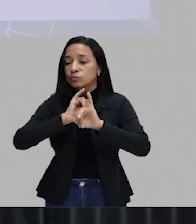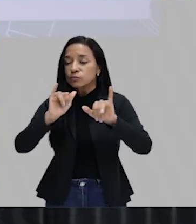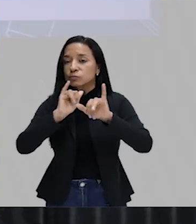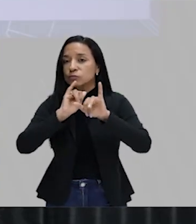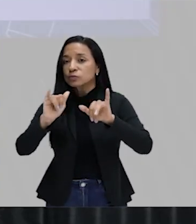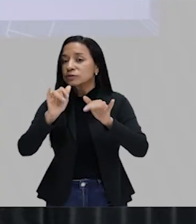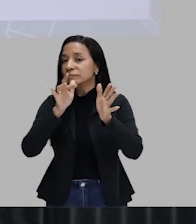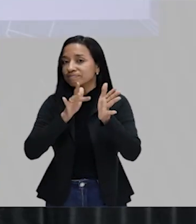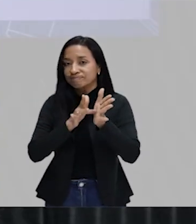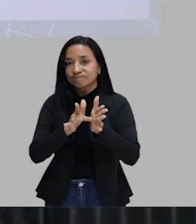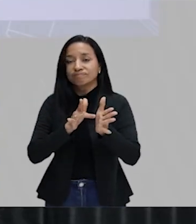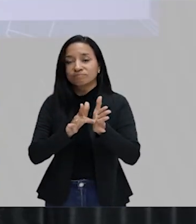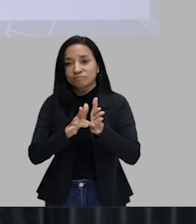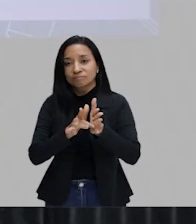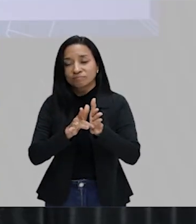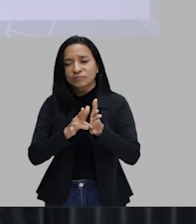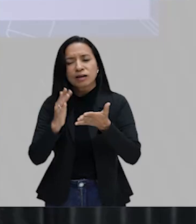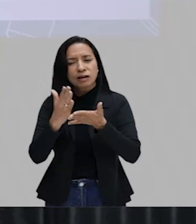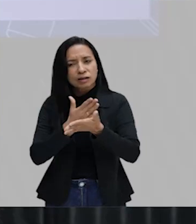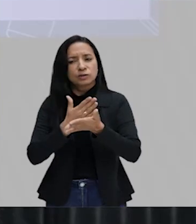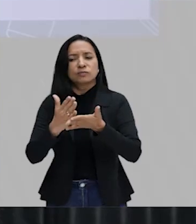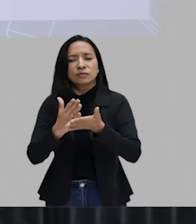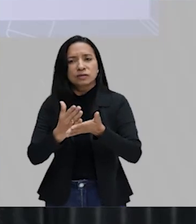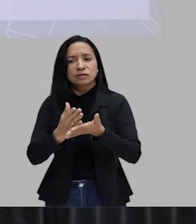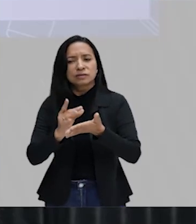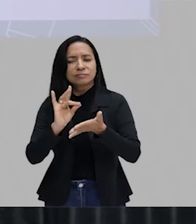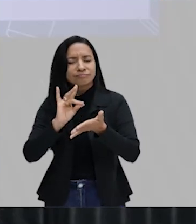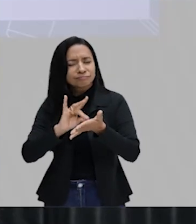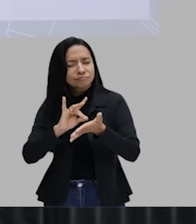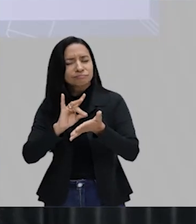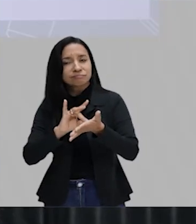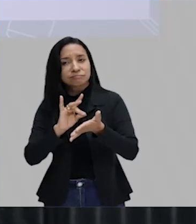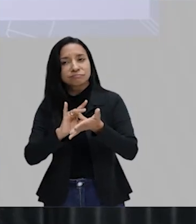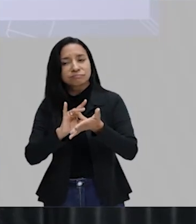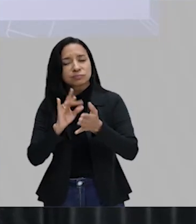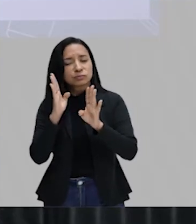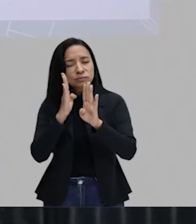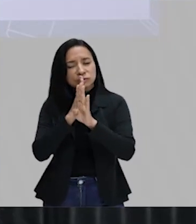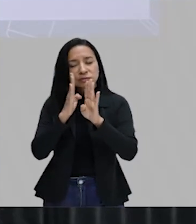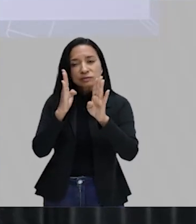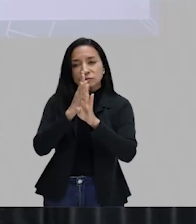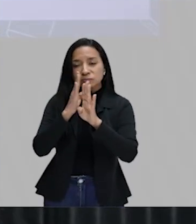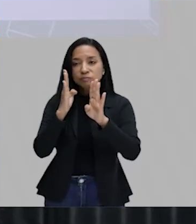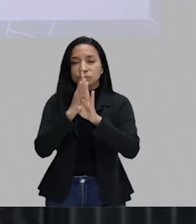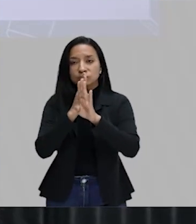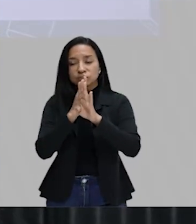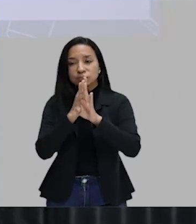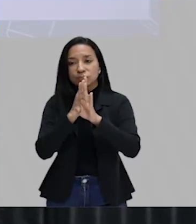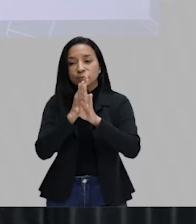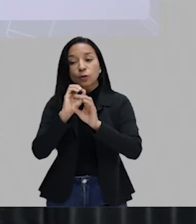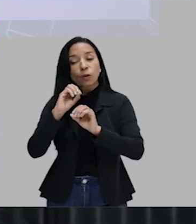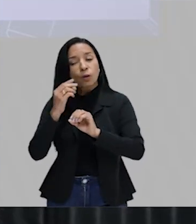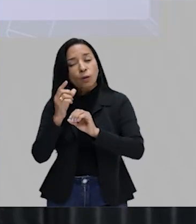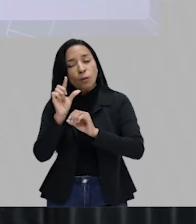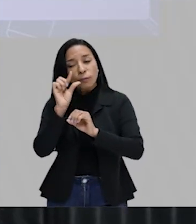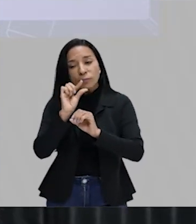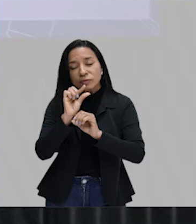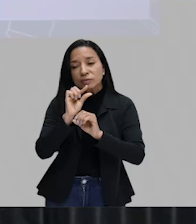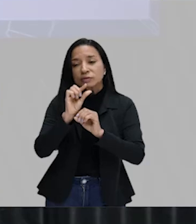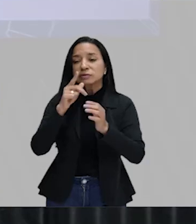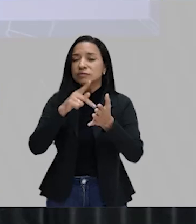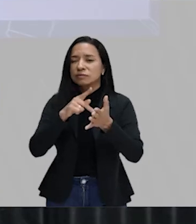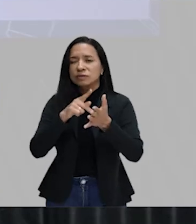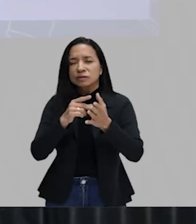vezes, a notícia tem até um fundo de verdade, mas ela é maquiada, ou um pedacinho da verdade